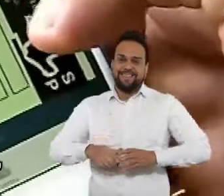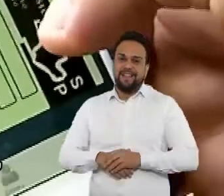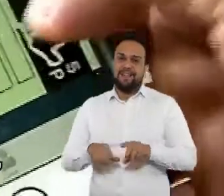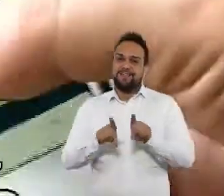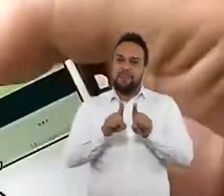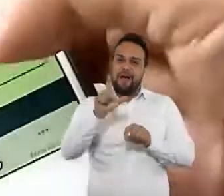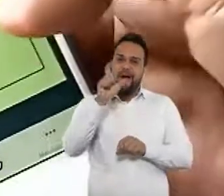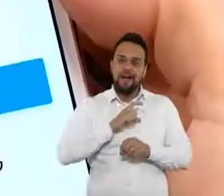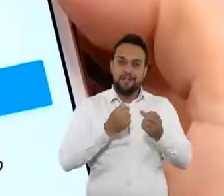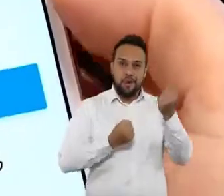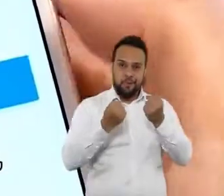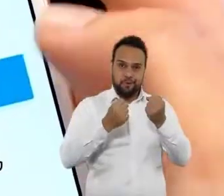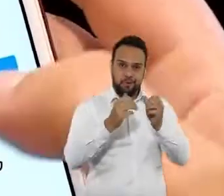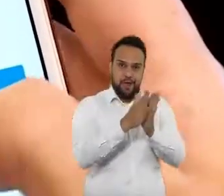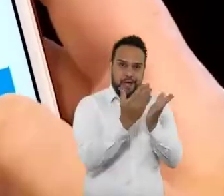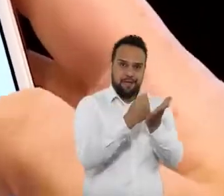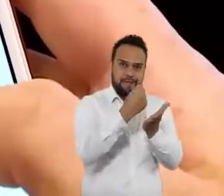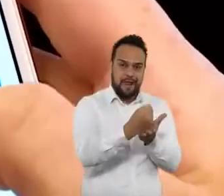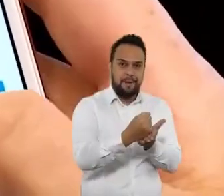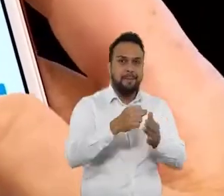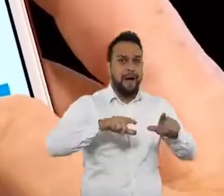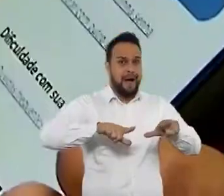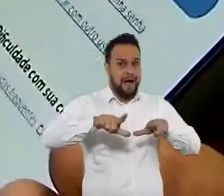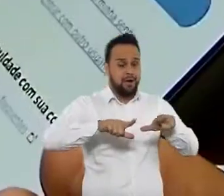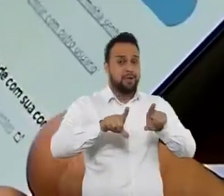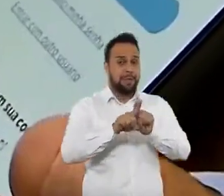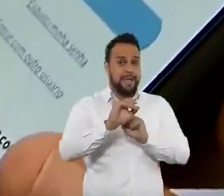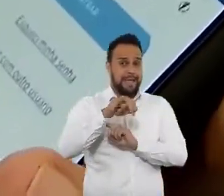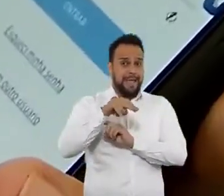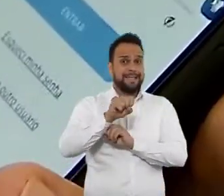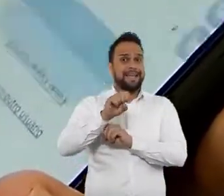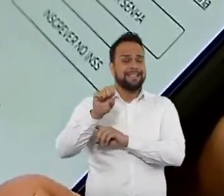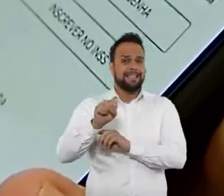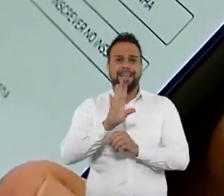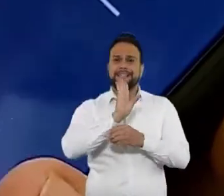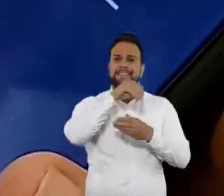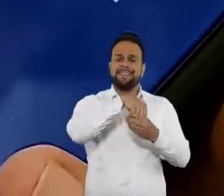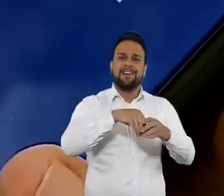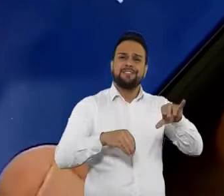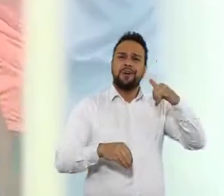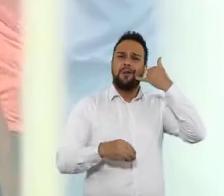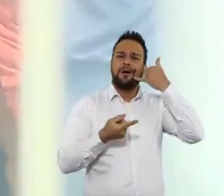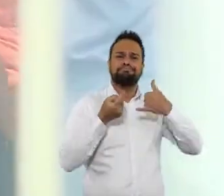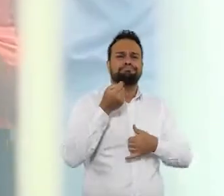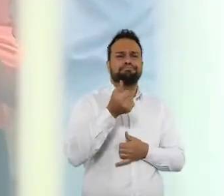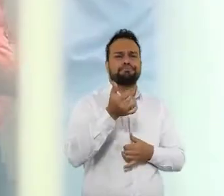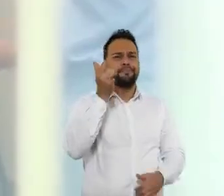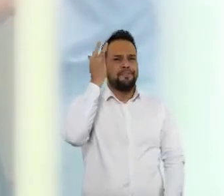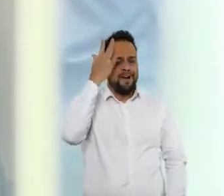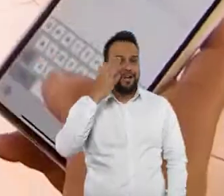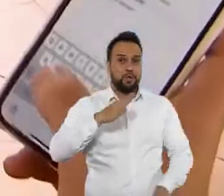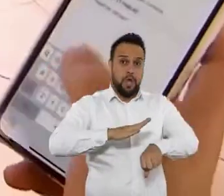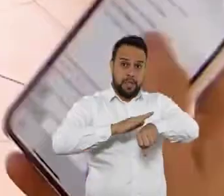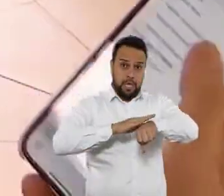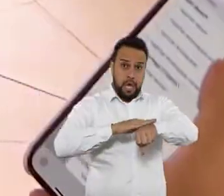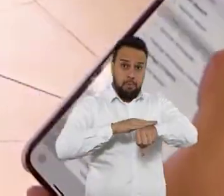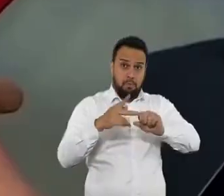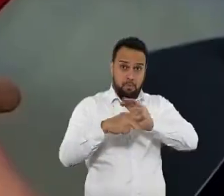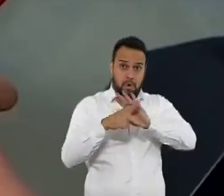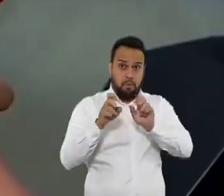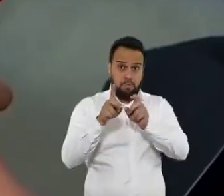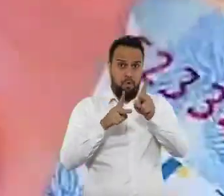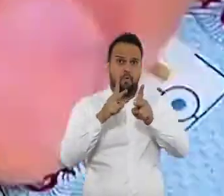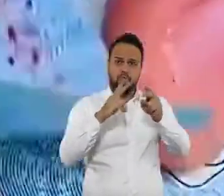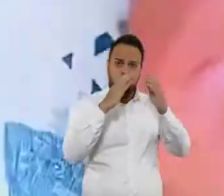As carteiras de motorista, de trabalho e os serviços do INSS indo parar dentro do celular. O tempo do povo